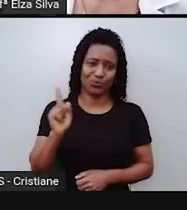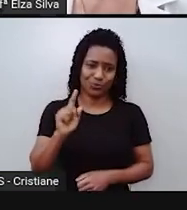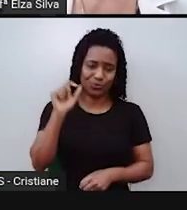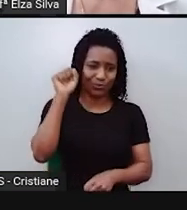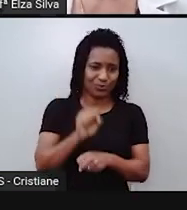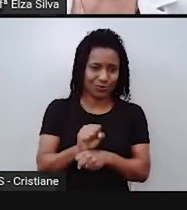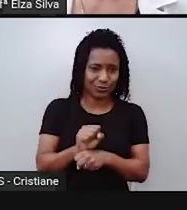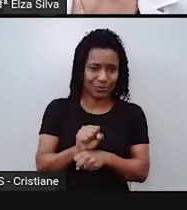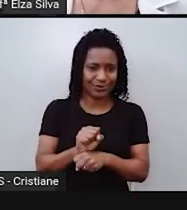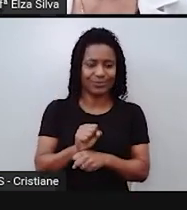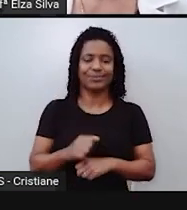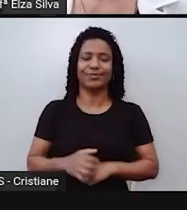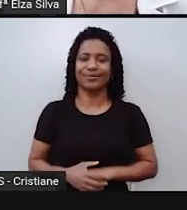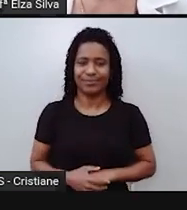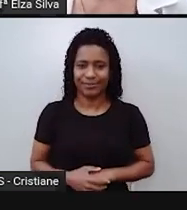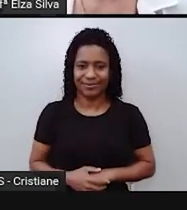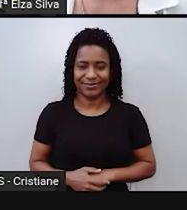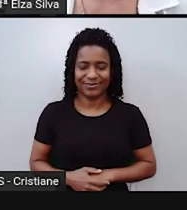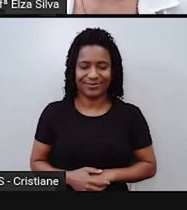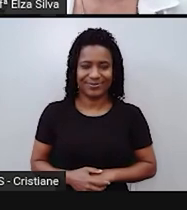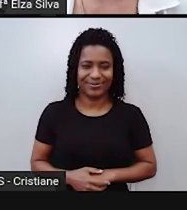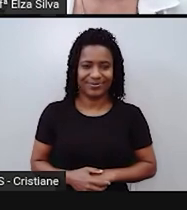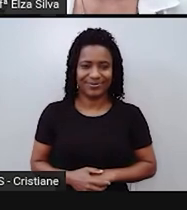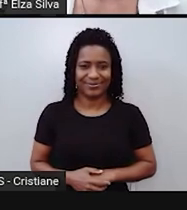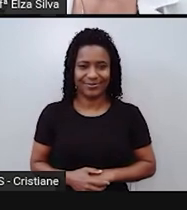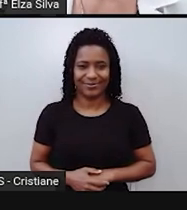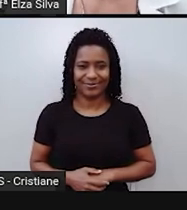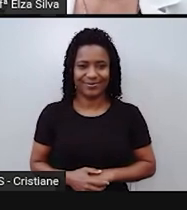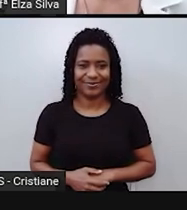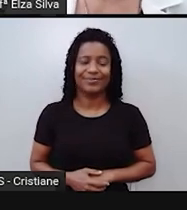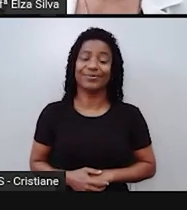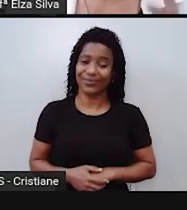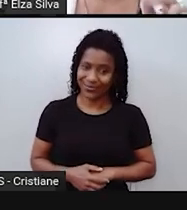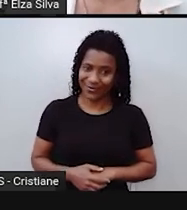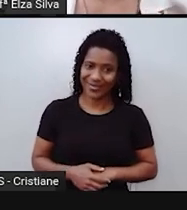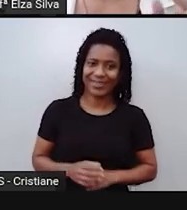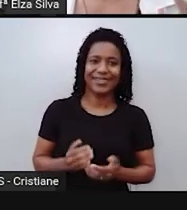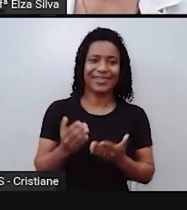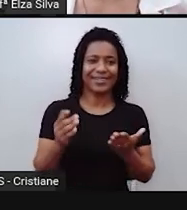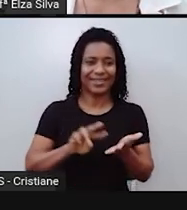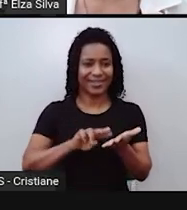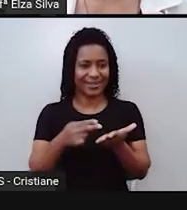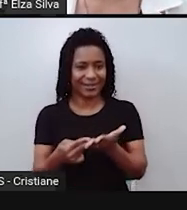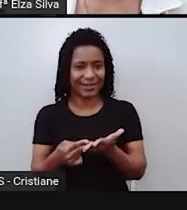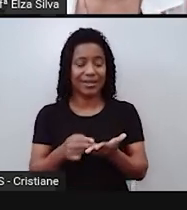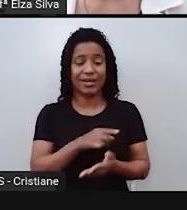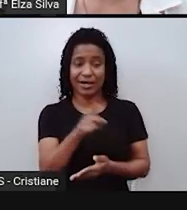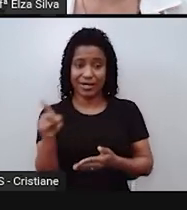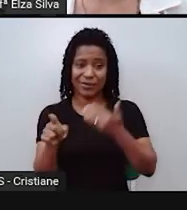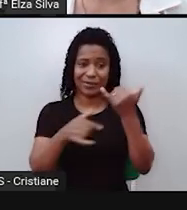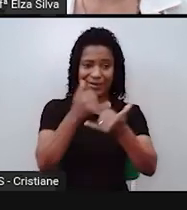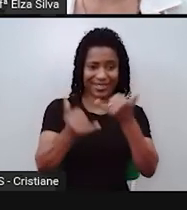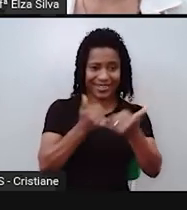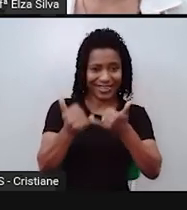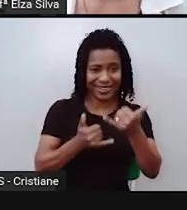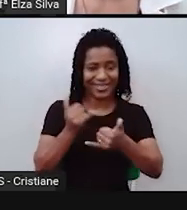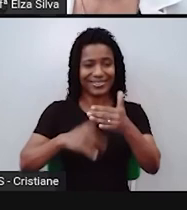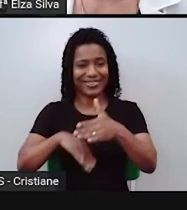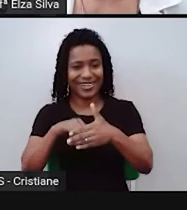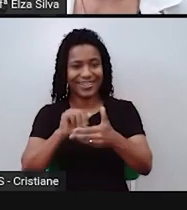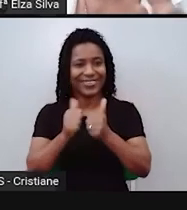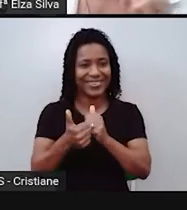5. They are going to play together. Eles vão jogar, brincar ou tocar juntos.